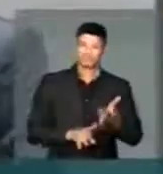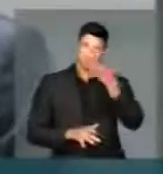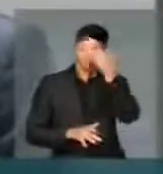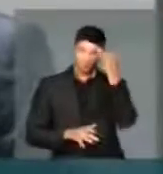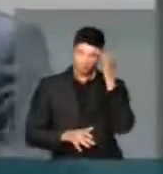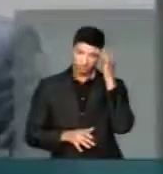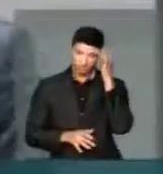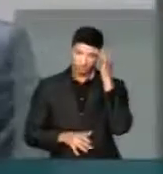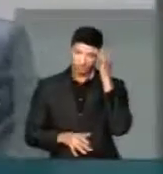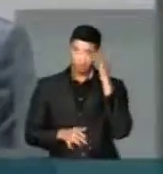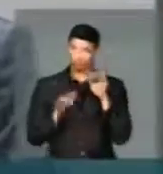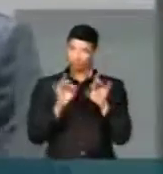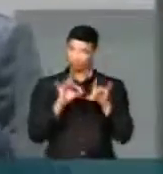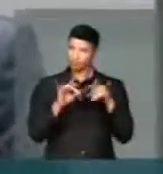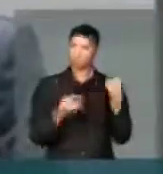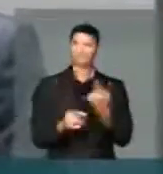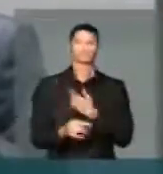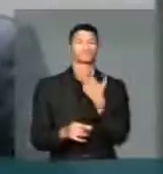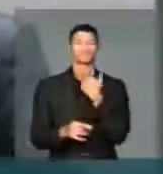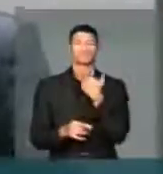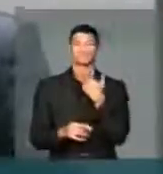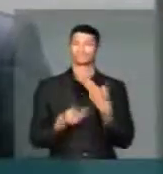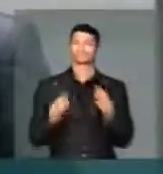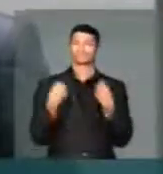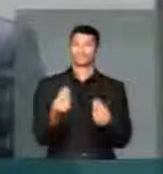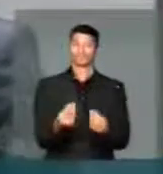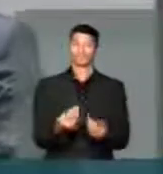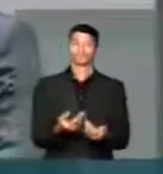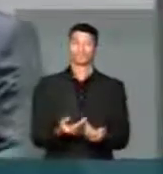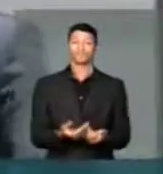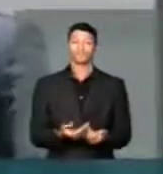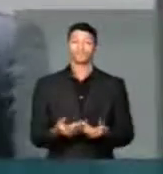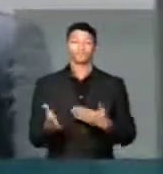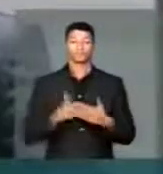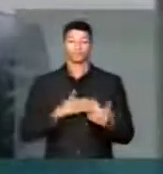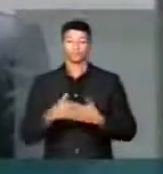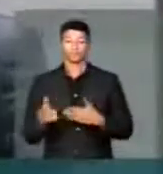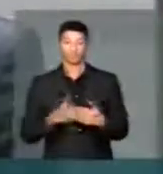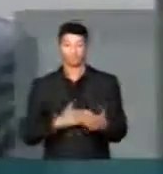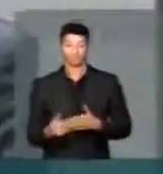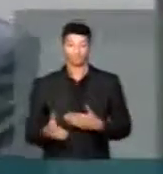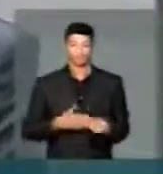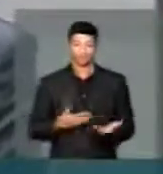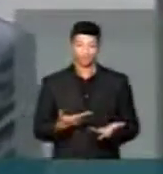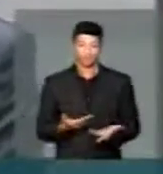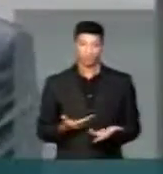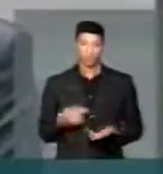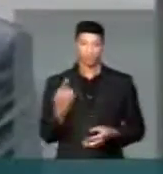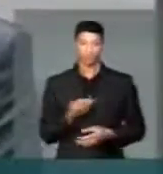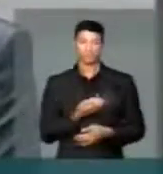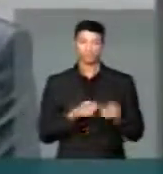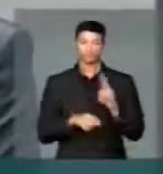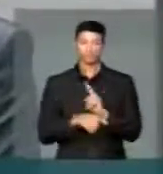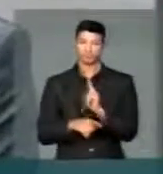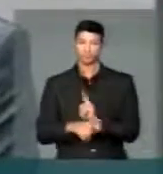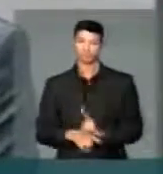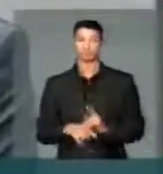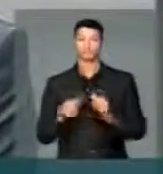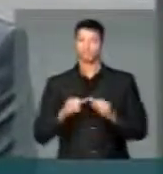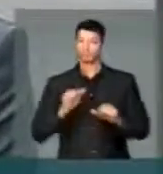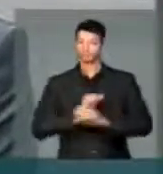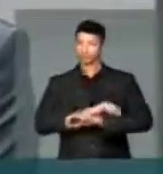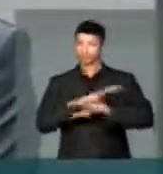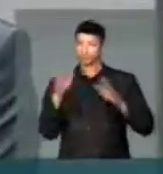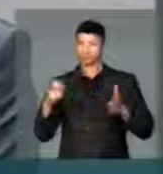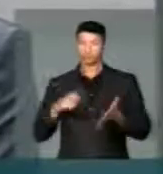pessoas, vender o que nós não poderíamos entregar. Independente da situação, nós defendemos, e que fique muito